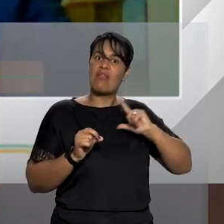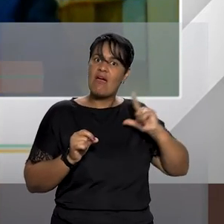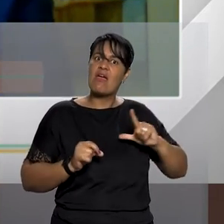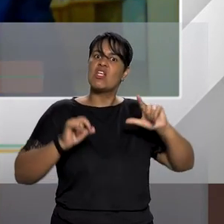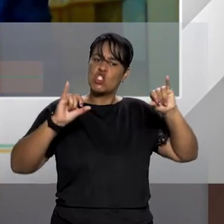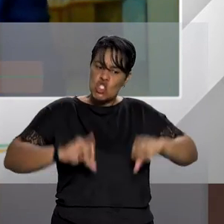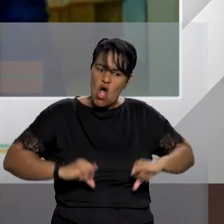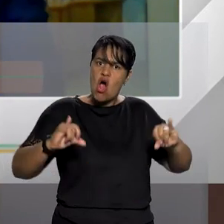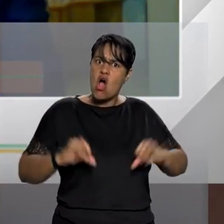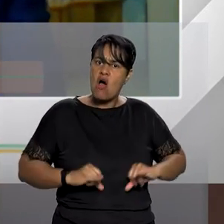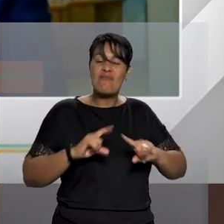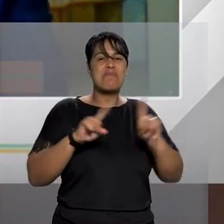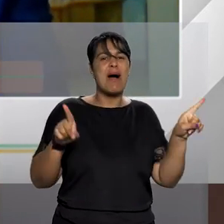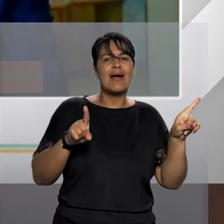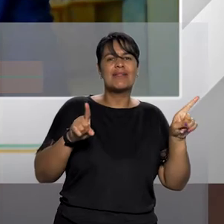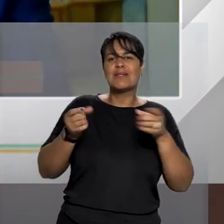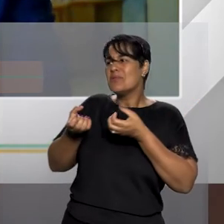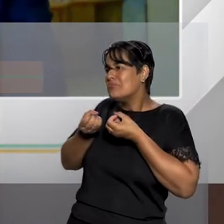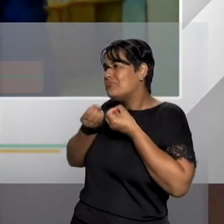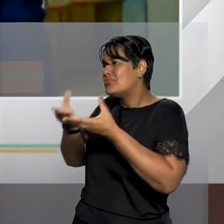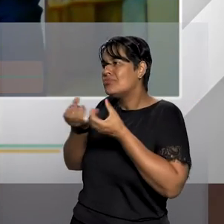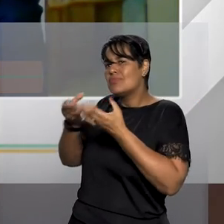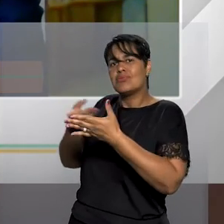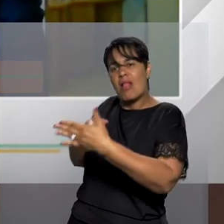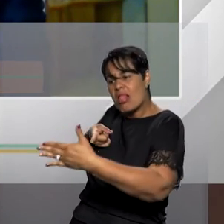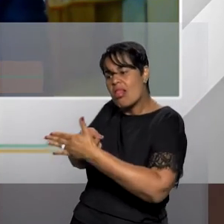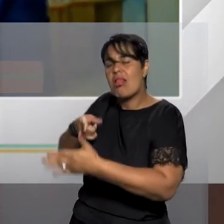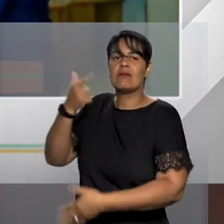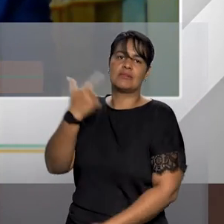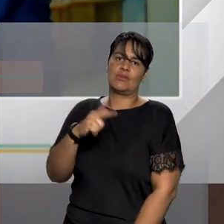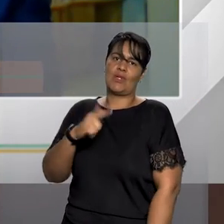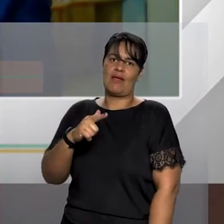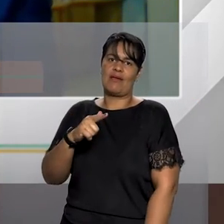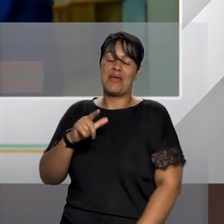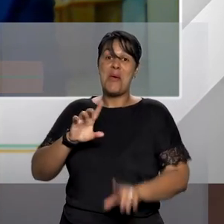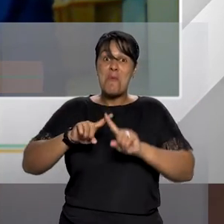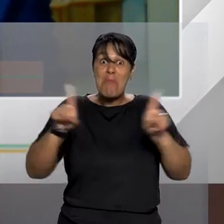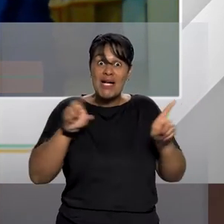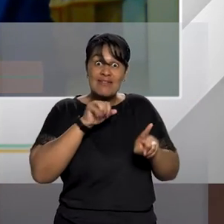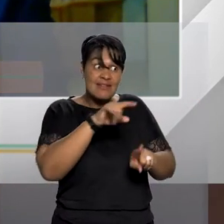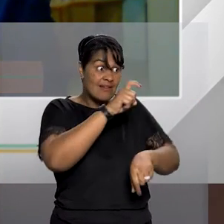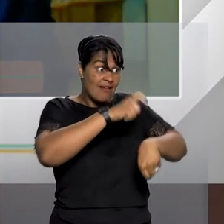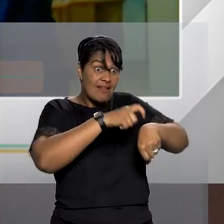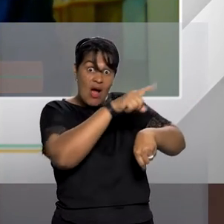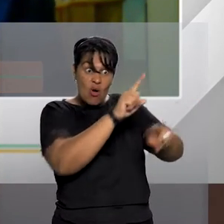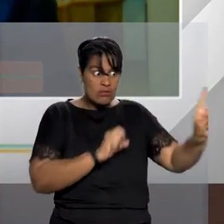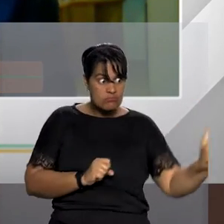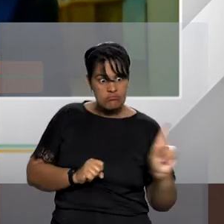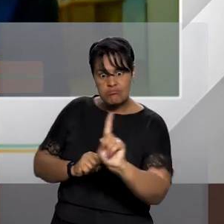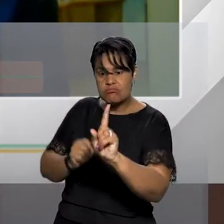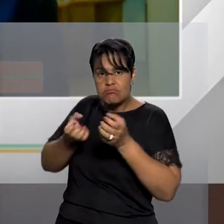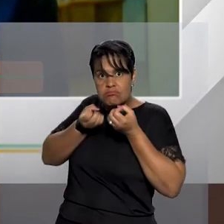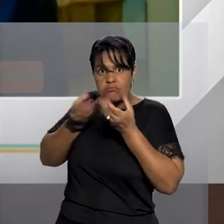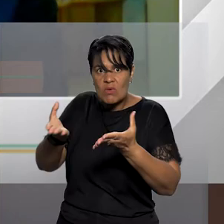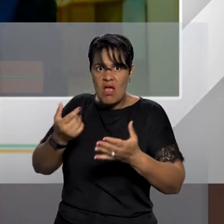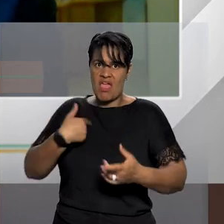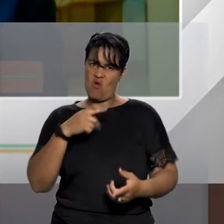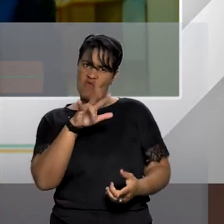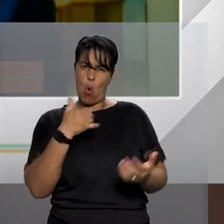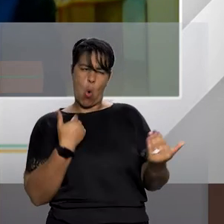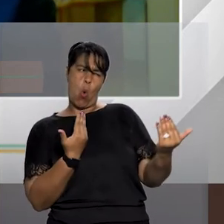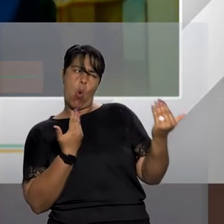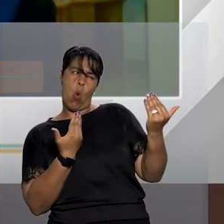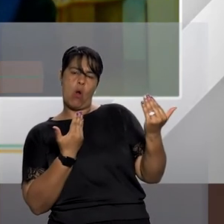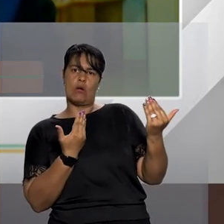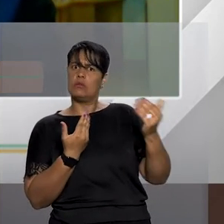Então, quando uma mulher cria coragem para denunciar, eu não tenho que partir do pressuposto que ela deve estar mentindo e por isso eu vou indeferir. Não, eu tenho que partir do pressuposto que